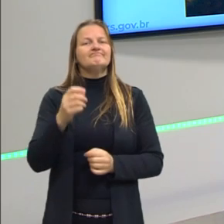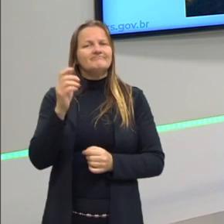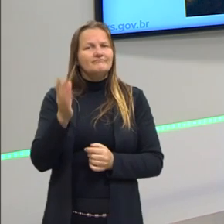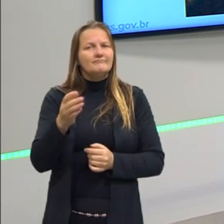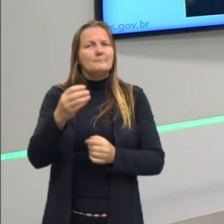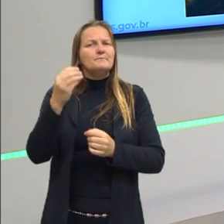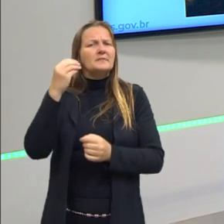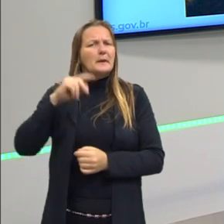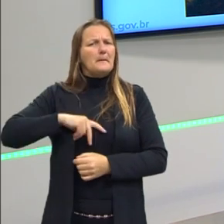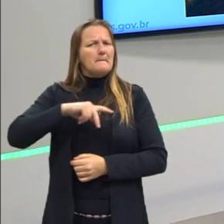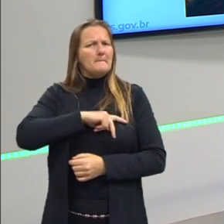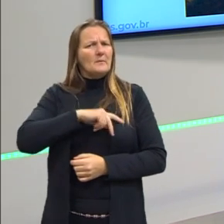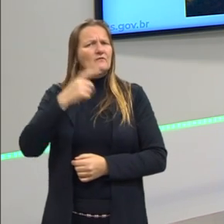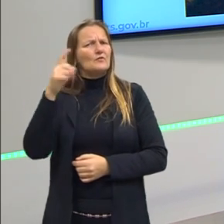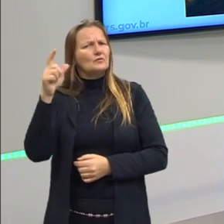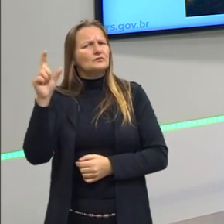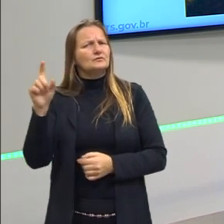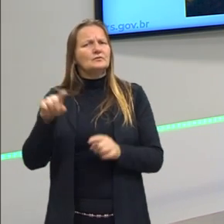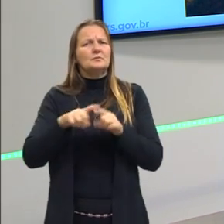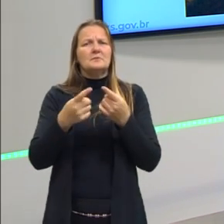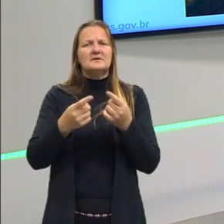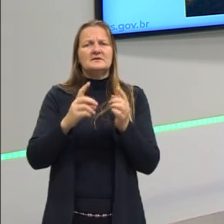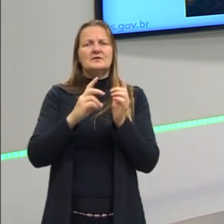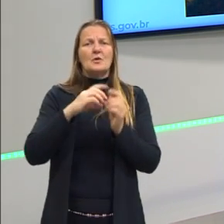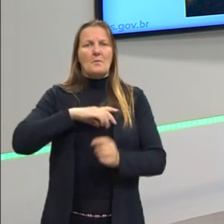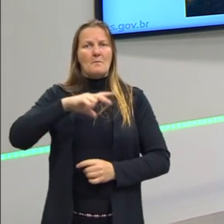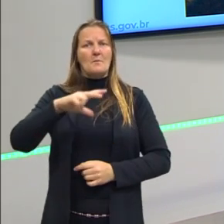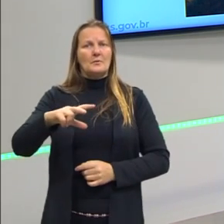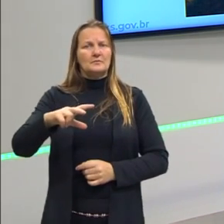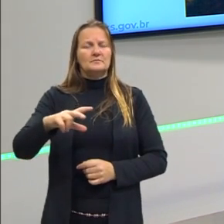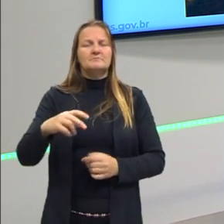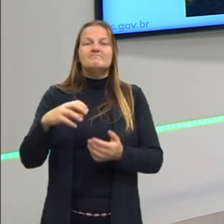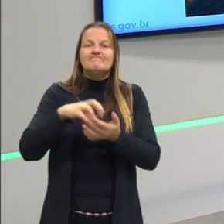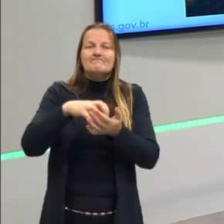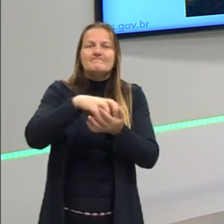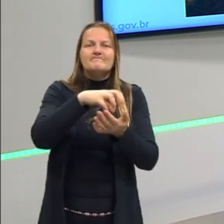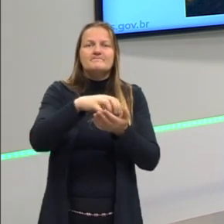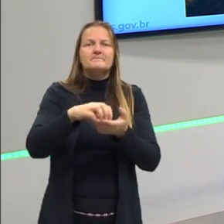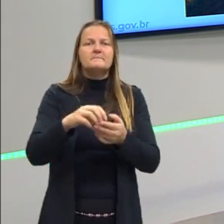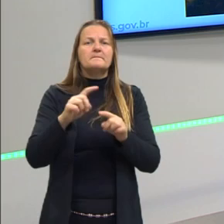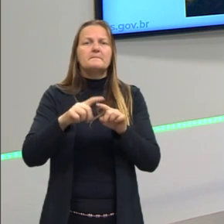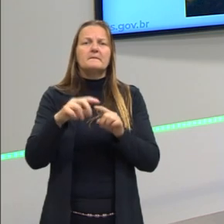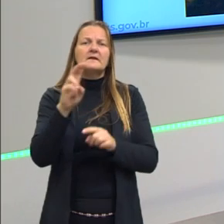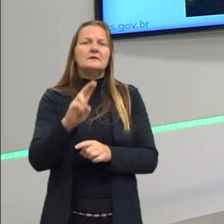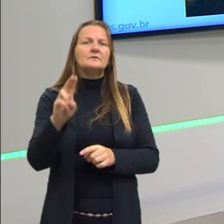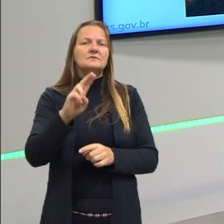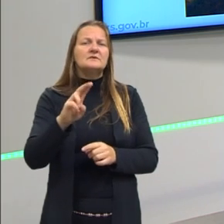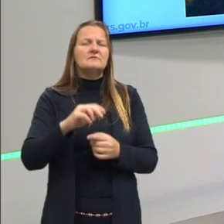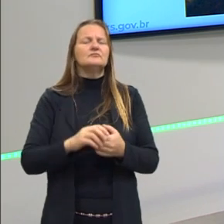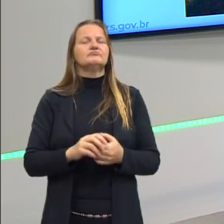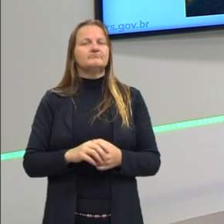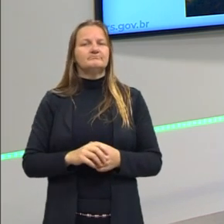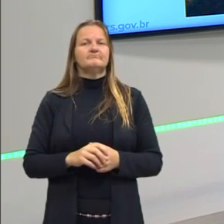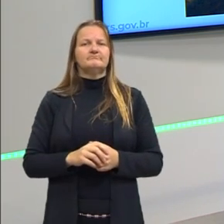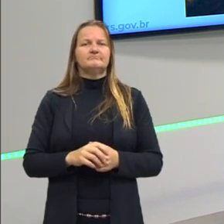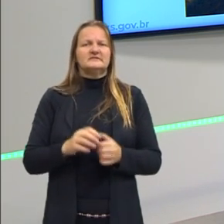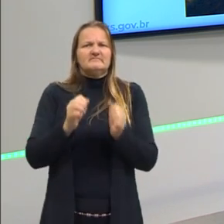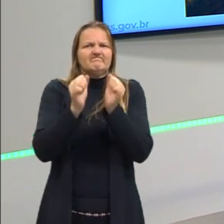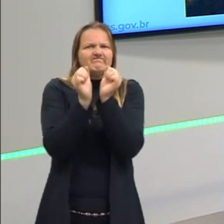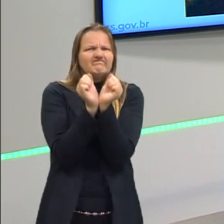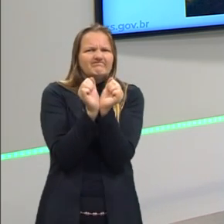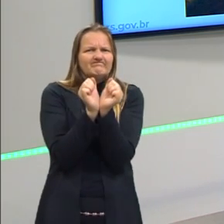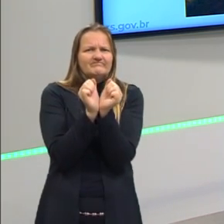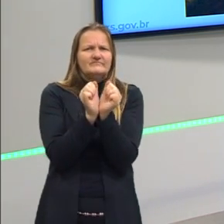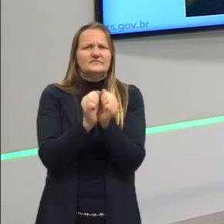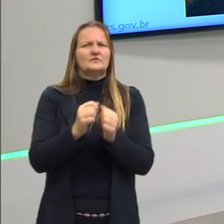por outros povos indígenas, mas os portugueses colonizadores se valiam disso, então, dessas brechas para escravizarem e